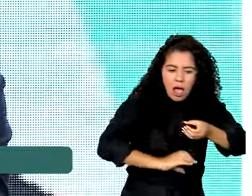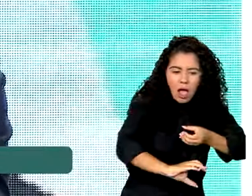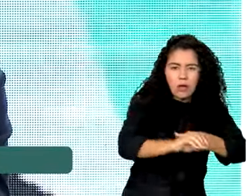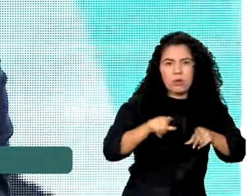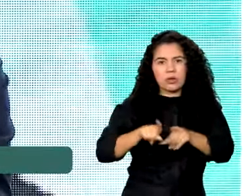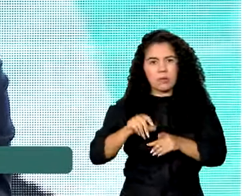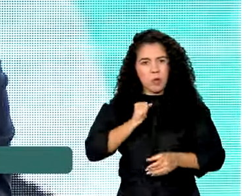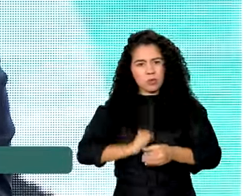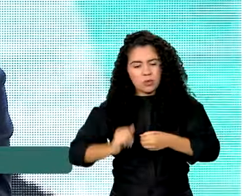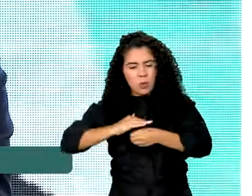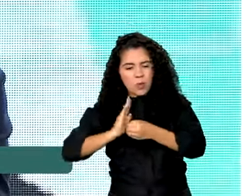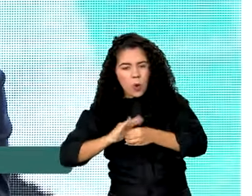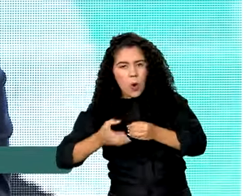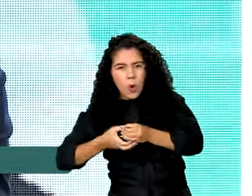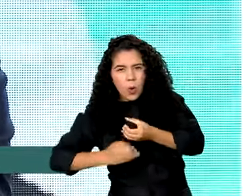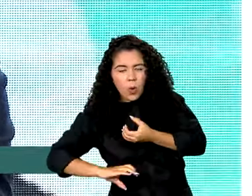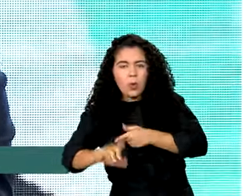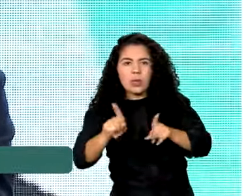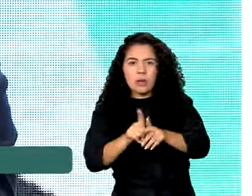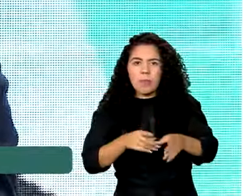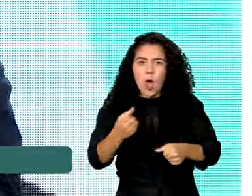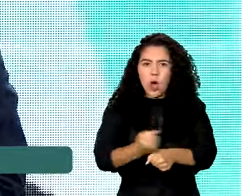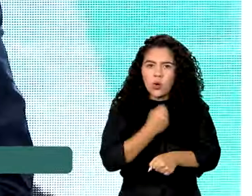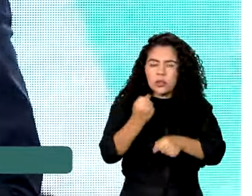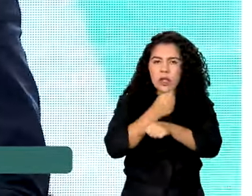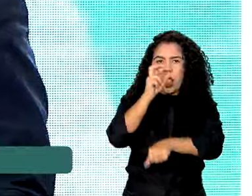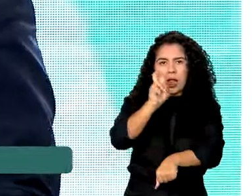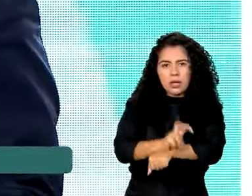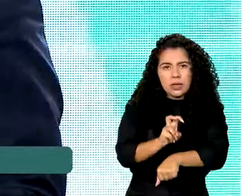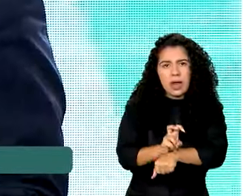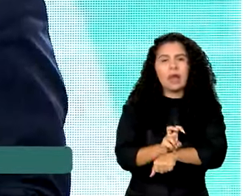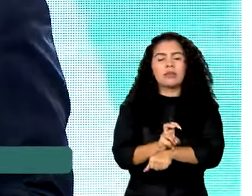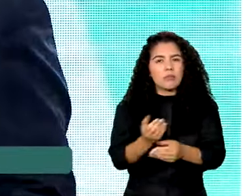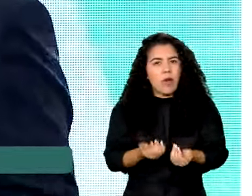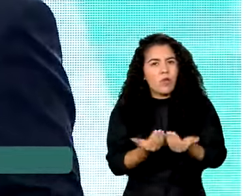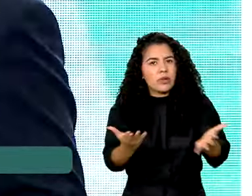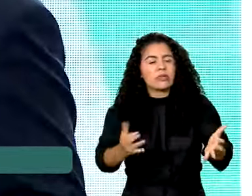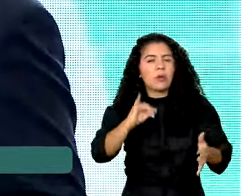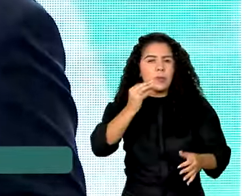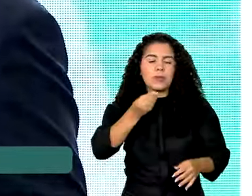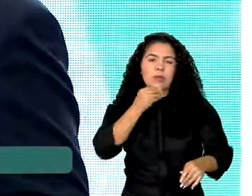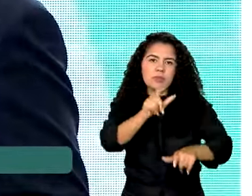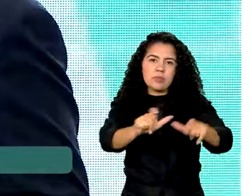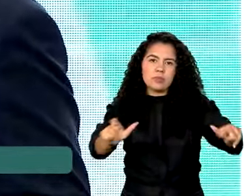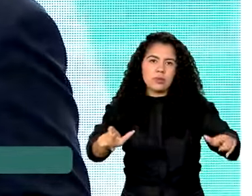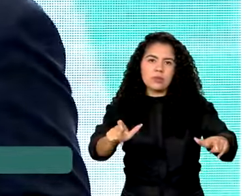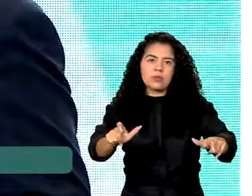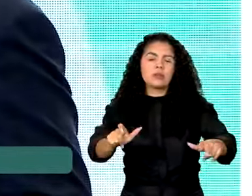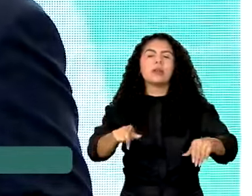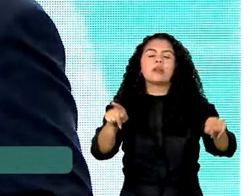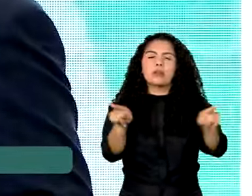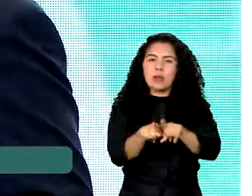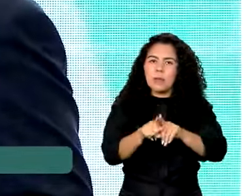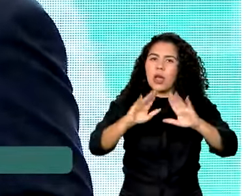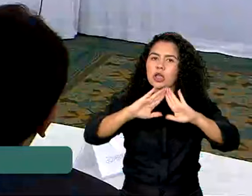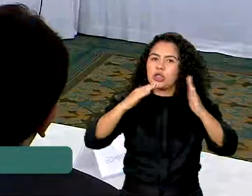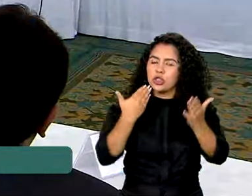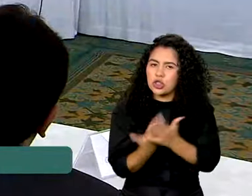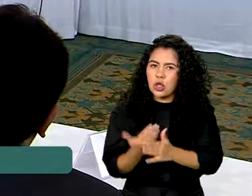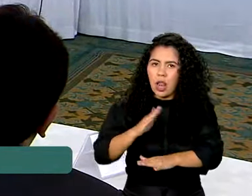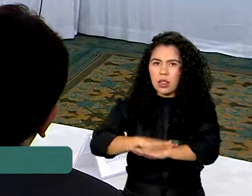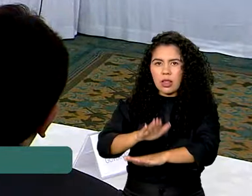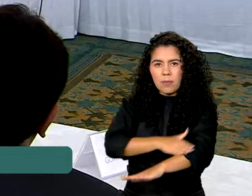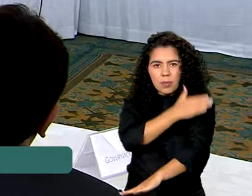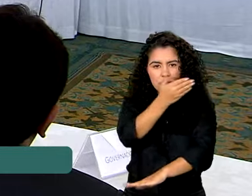levando creche para comunidades que não têm oferta de creche. O PAC está levando escola em tempo integral.